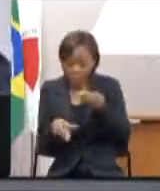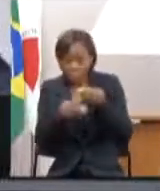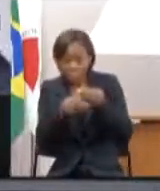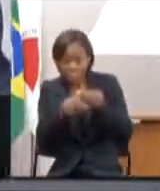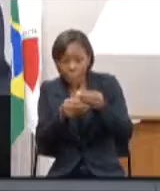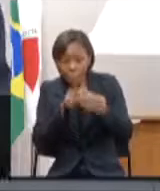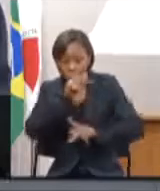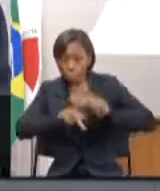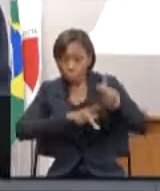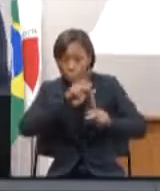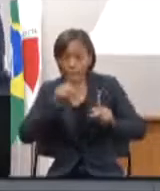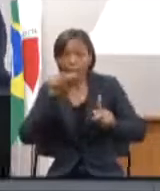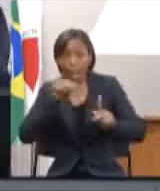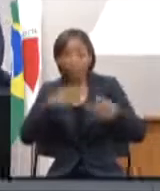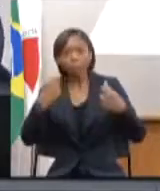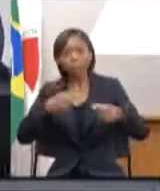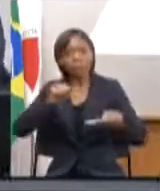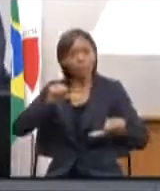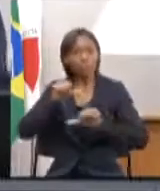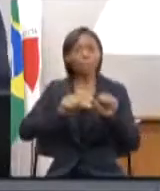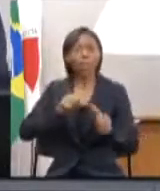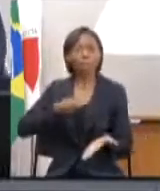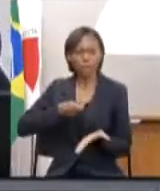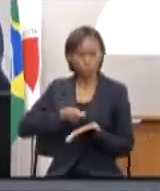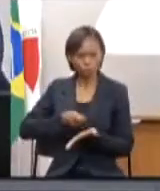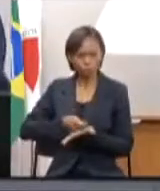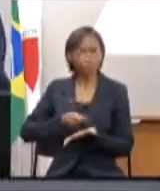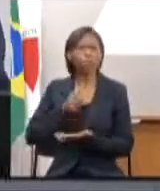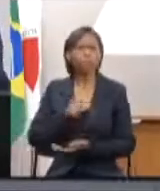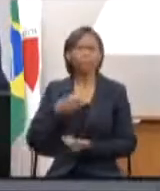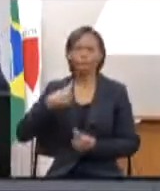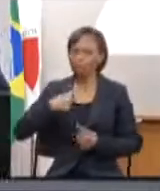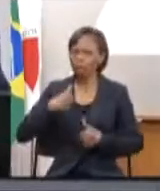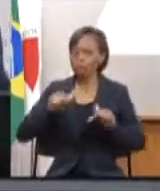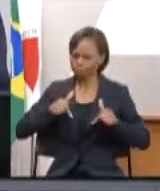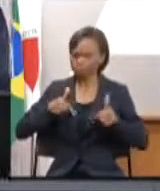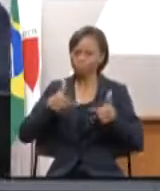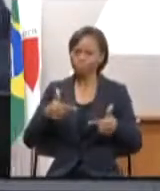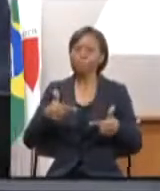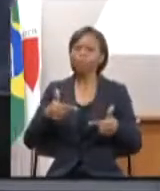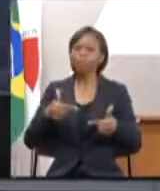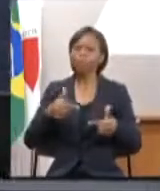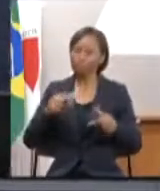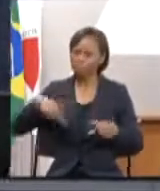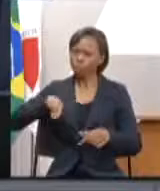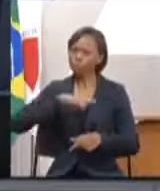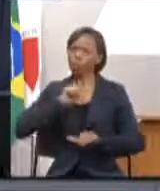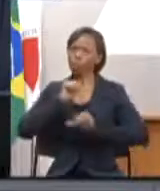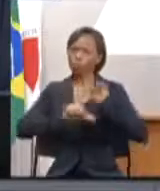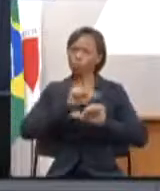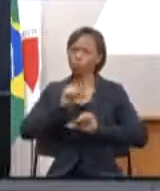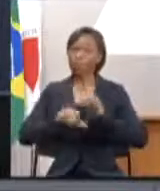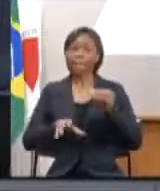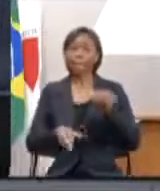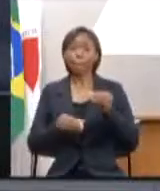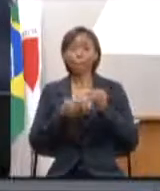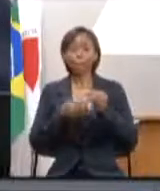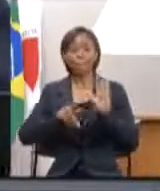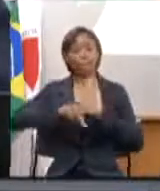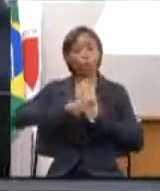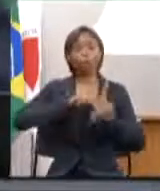impositiva já estou lançando aqui já venho trabalhar nessa ideia para que nós possamos tornar a emenda popular